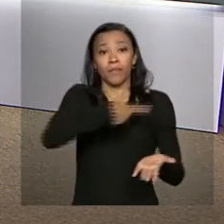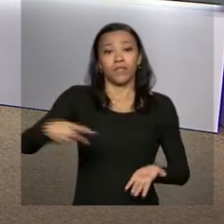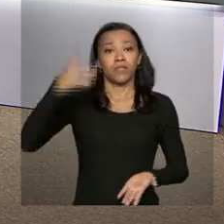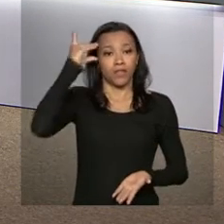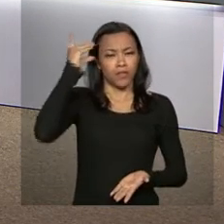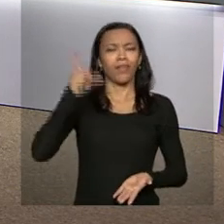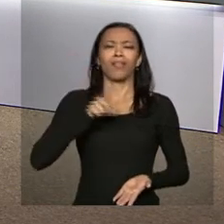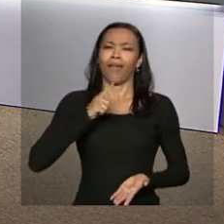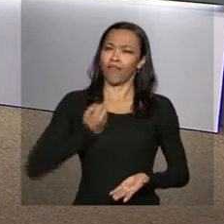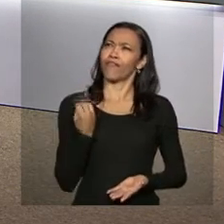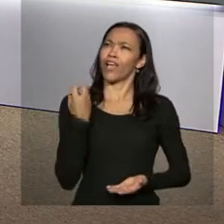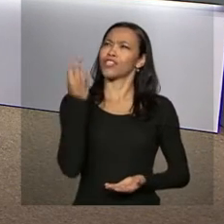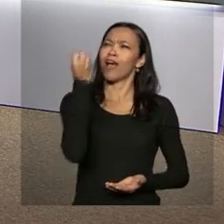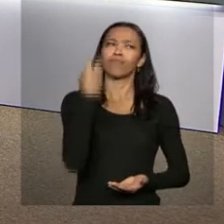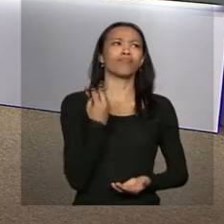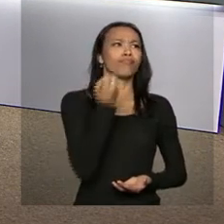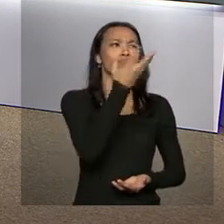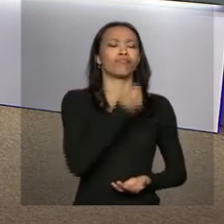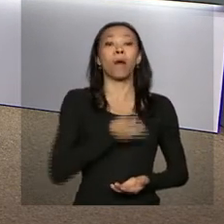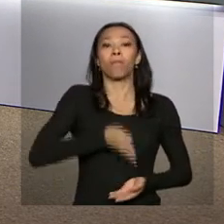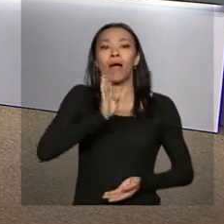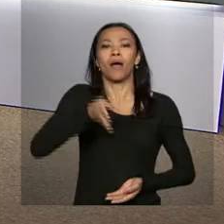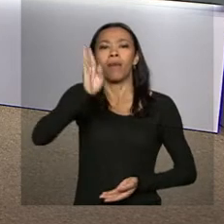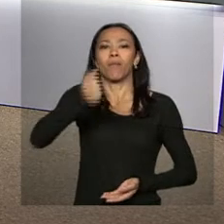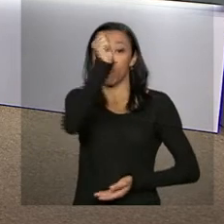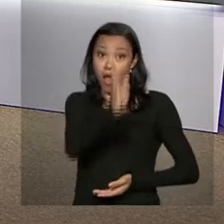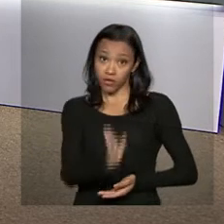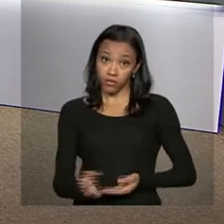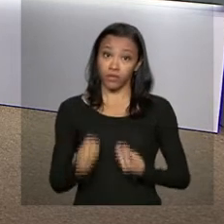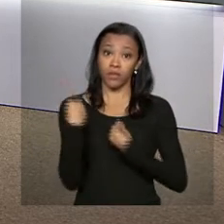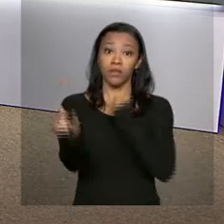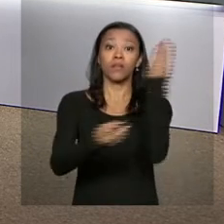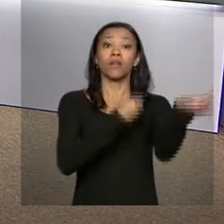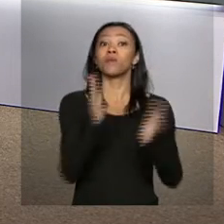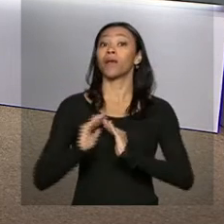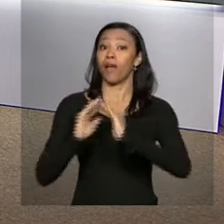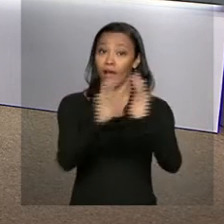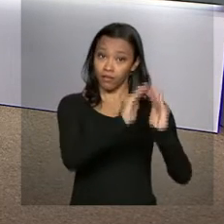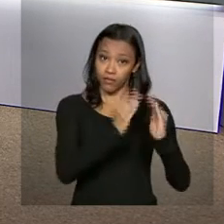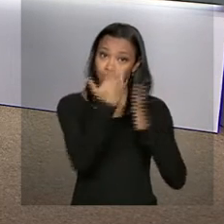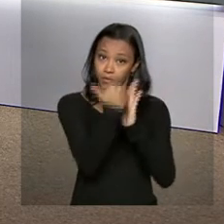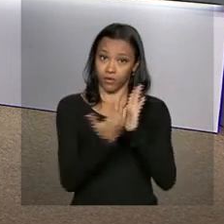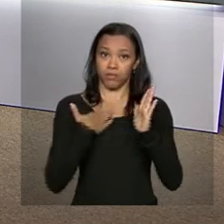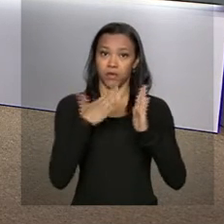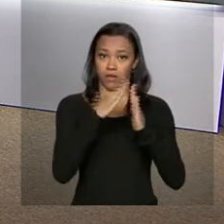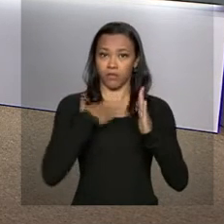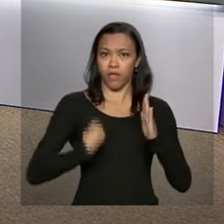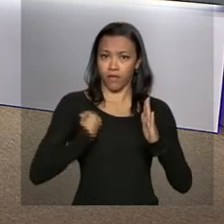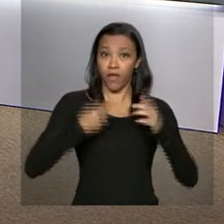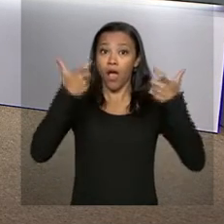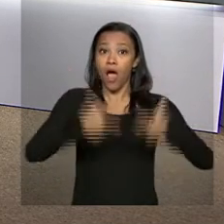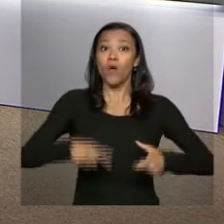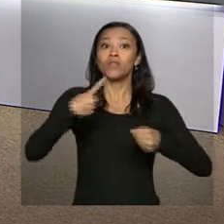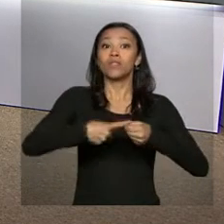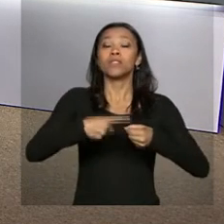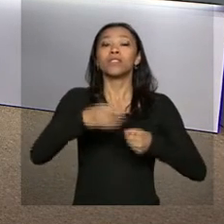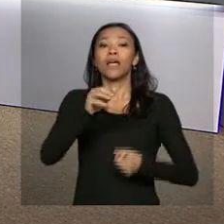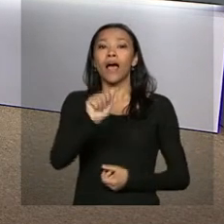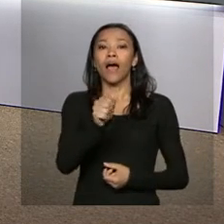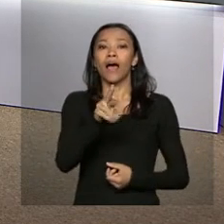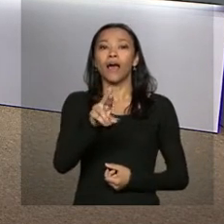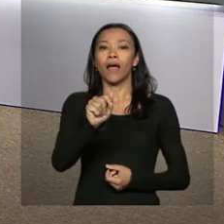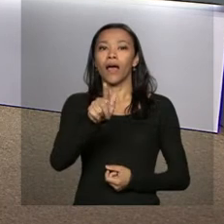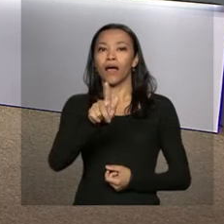Dilma Rousseff tem viajado por todo o país, entregando moradias do programa Minha Casa Minha Vida. Em Araguari, no Triângulo Mineiro, foram